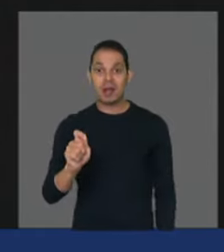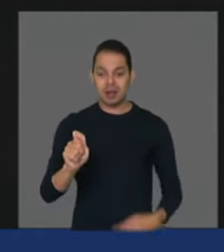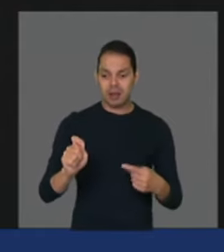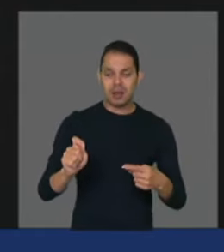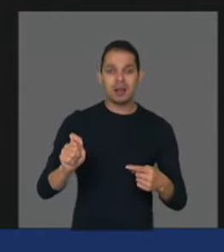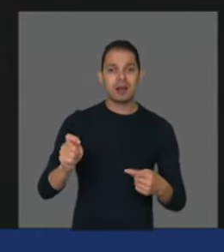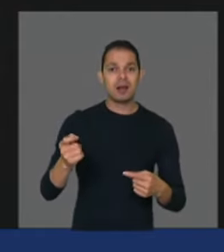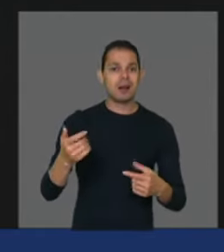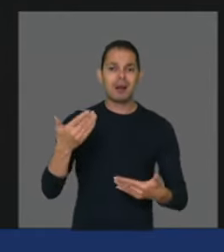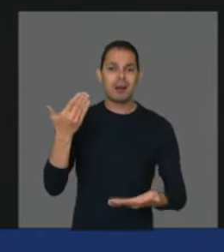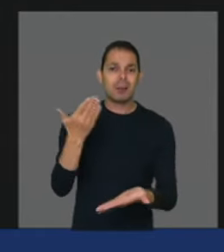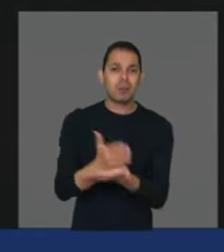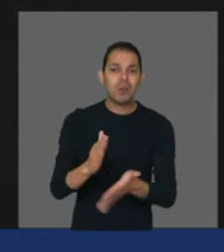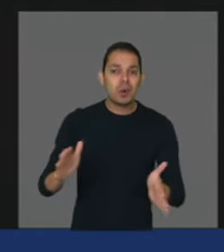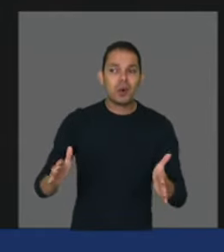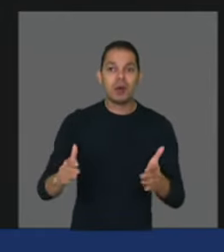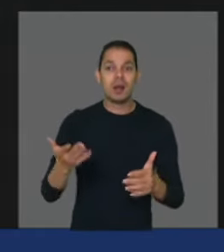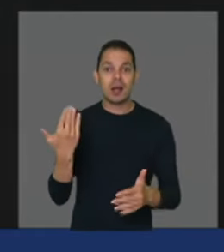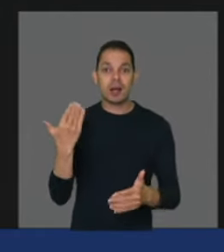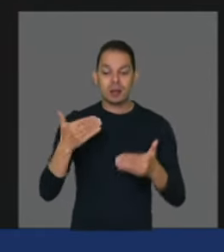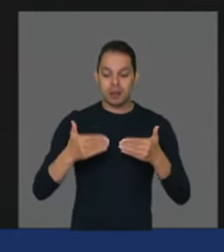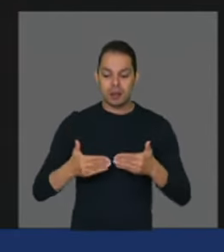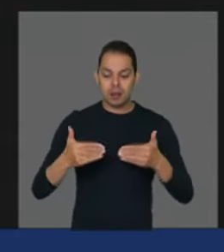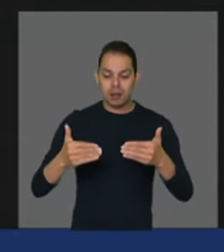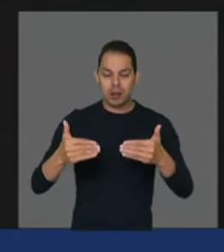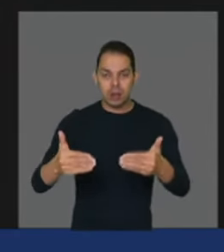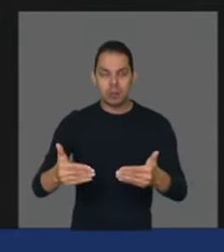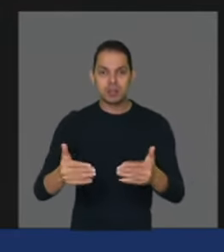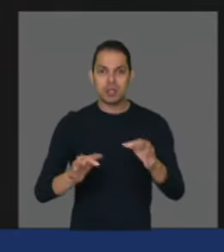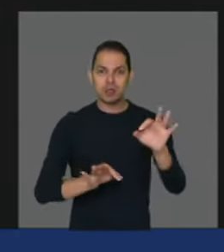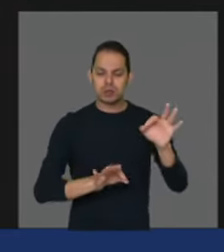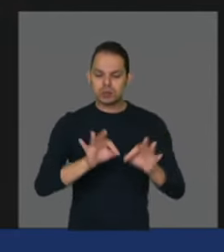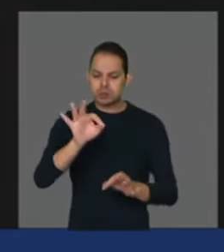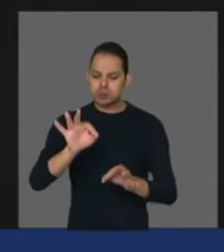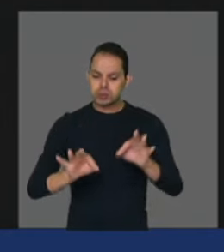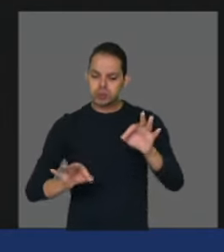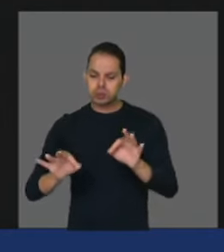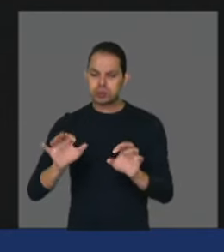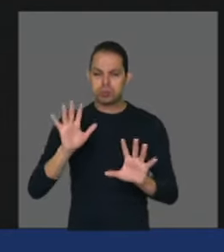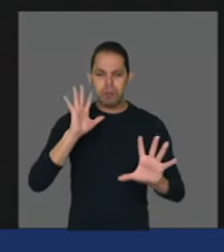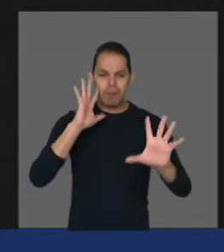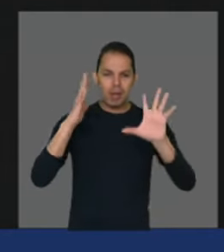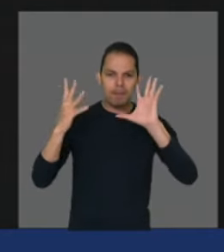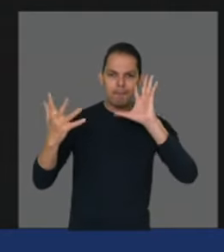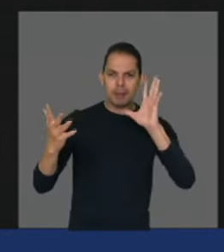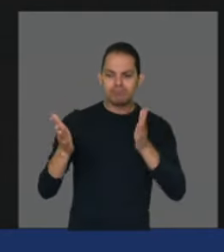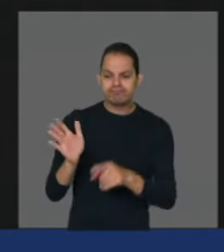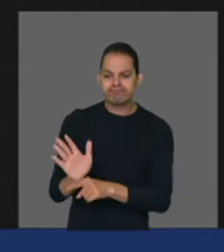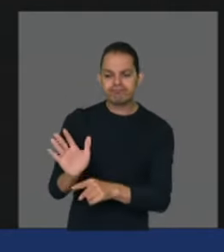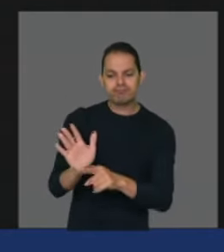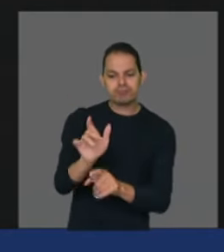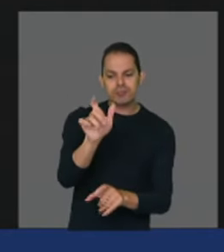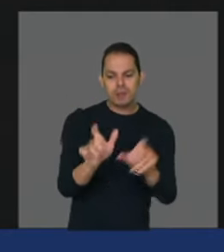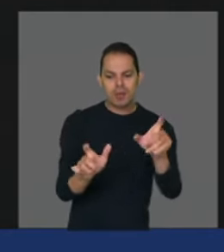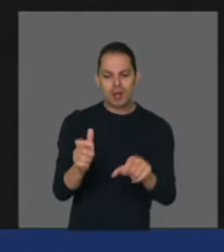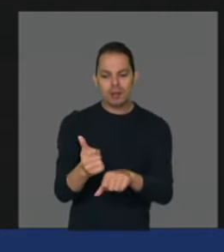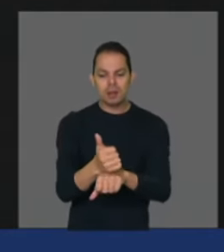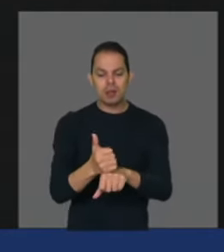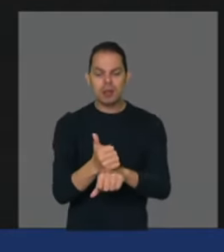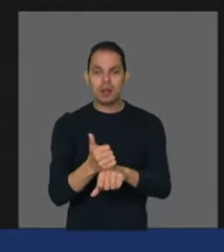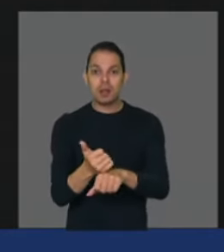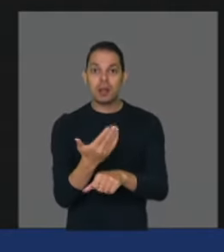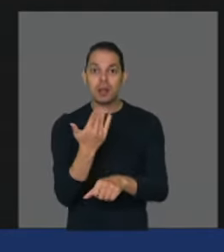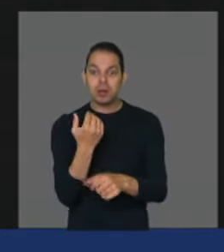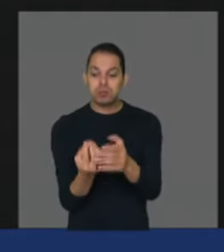para traçar diretrizes para quem mais produz alimento nesse país que é justamente